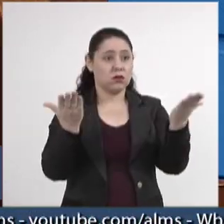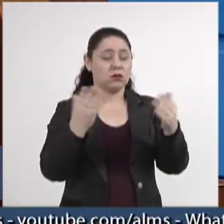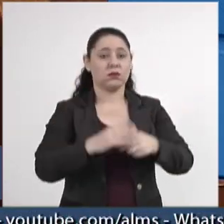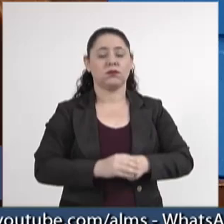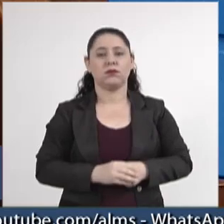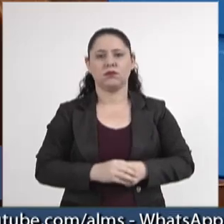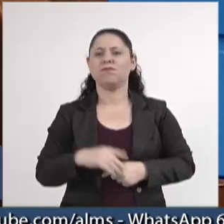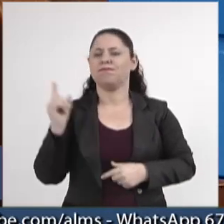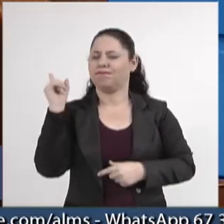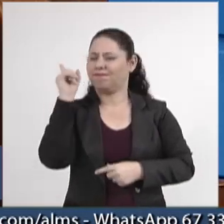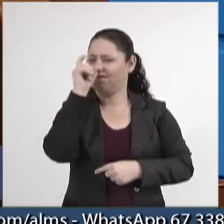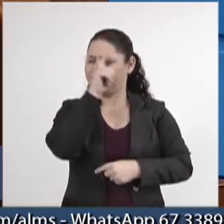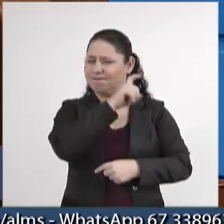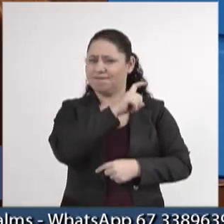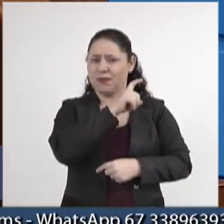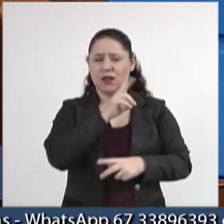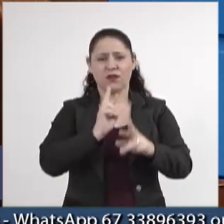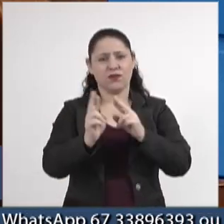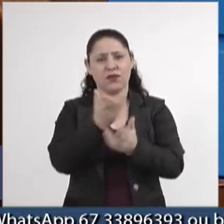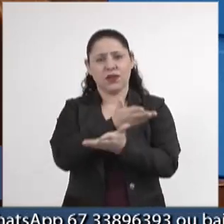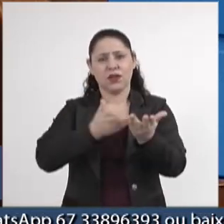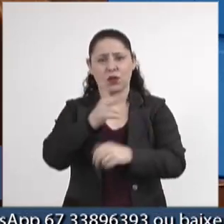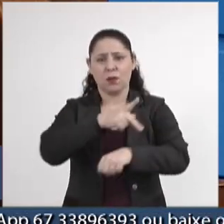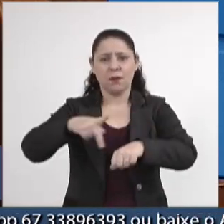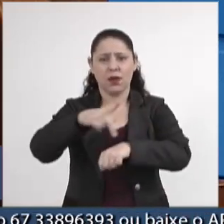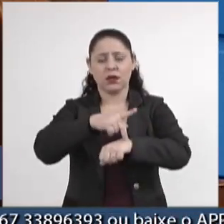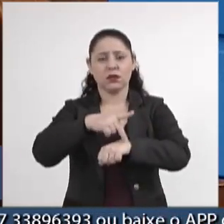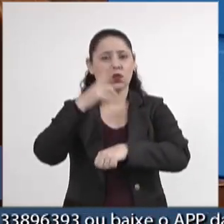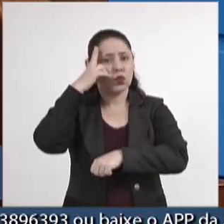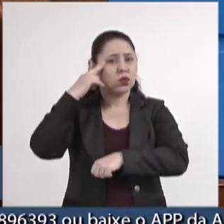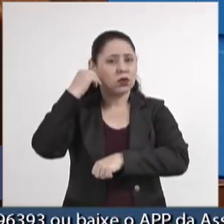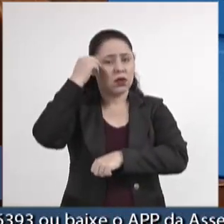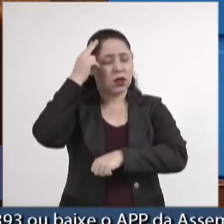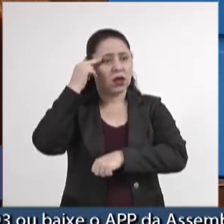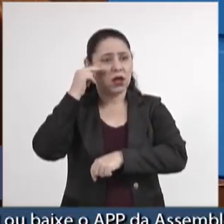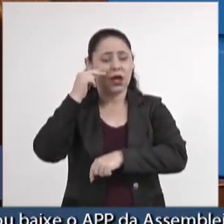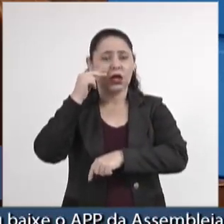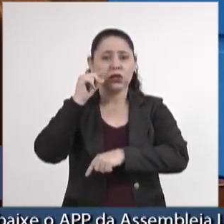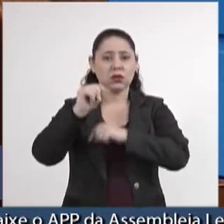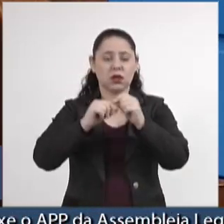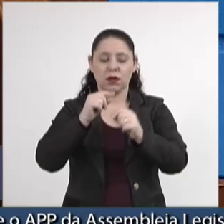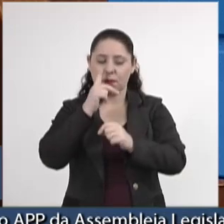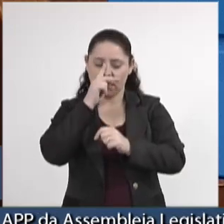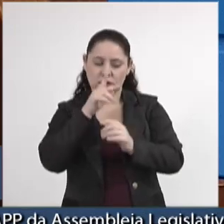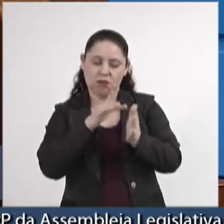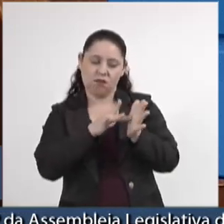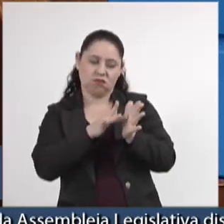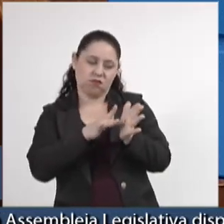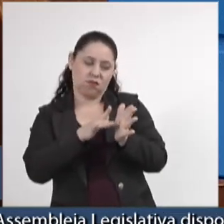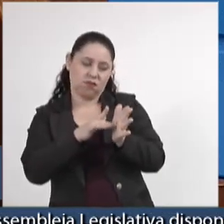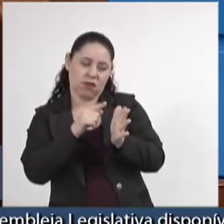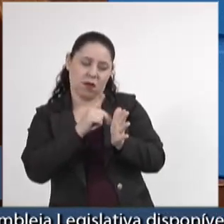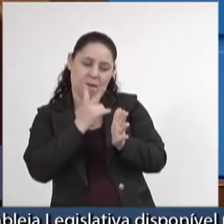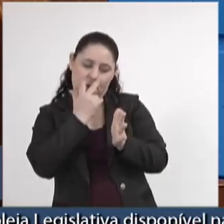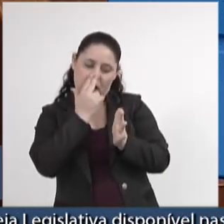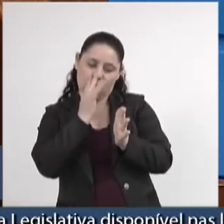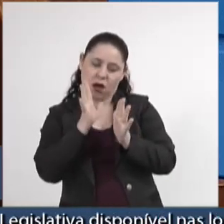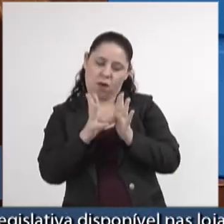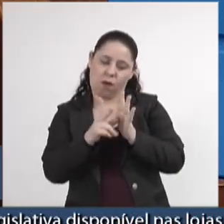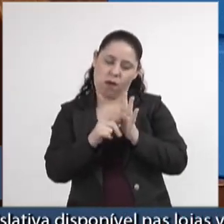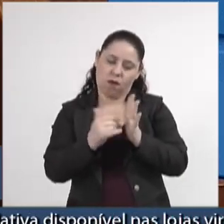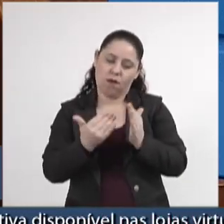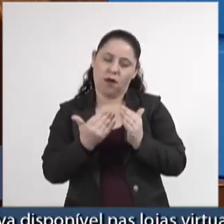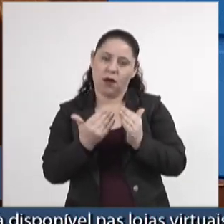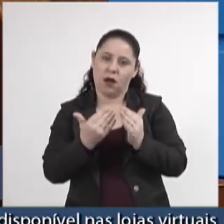é difícil conviver num país em que os negros são considerados suspeitos. Nós somos